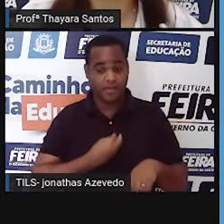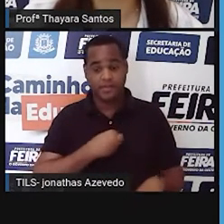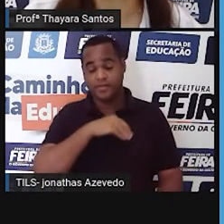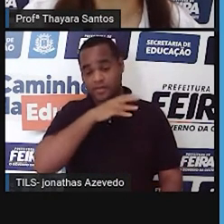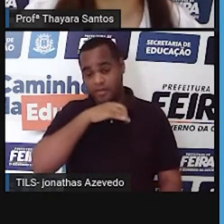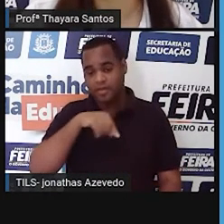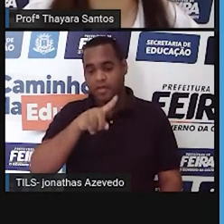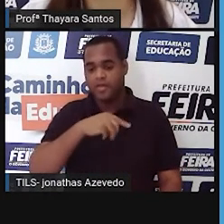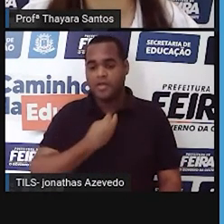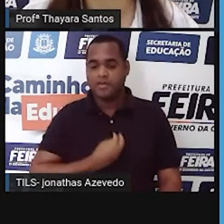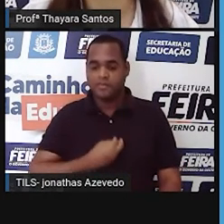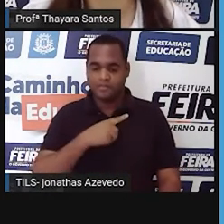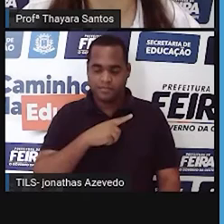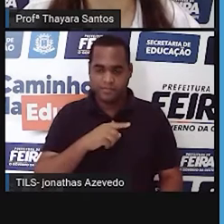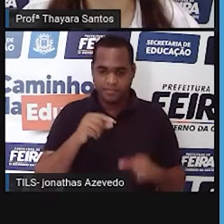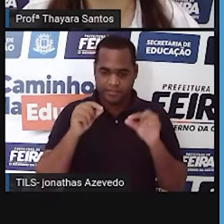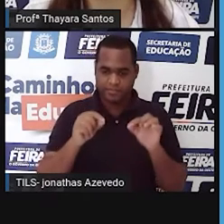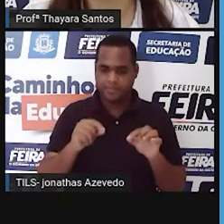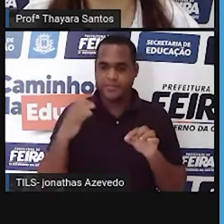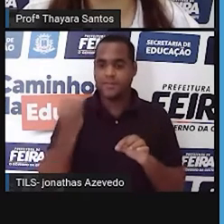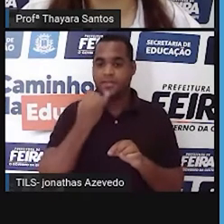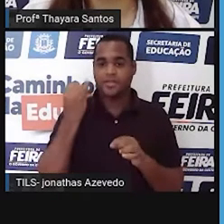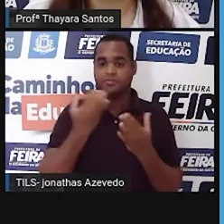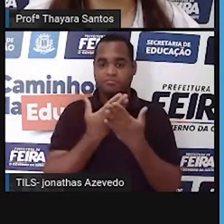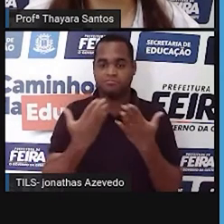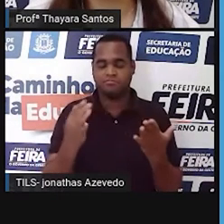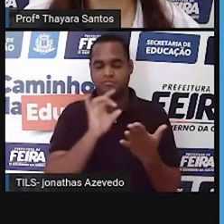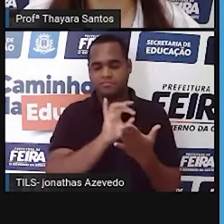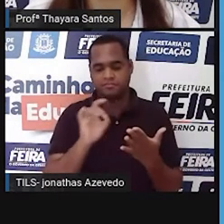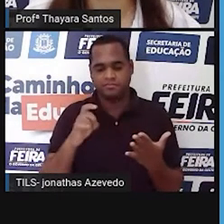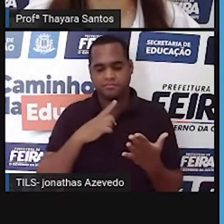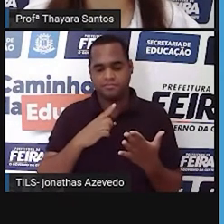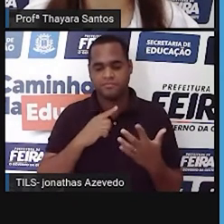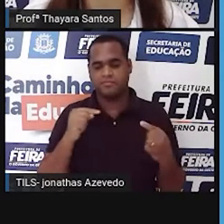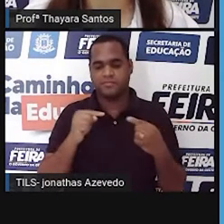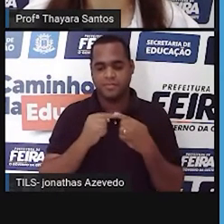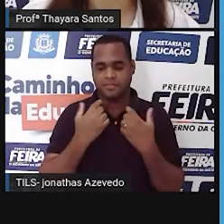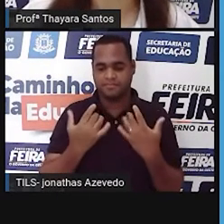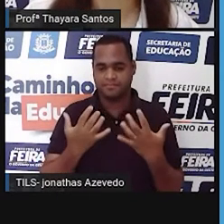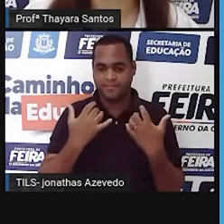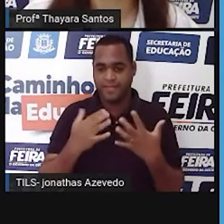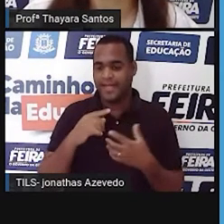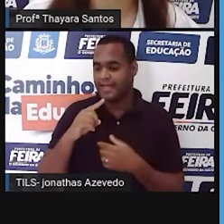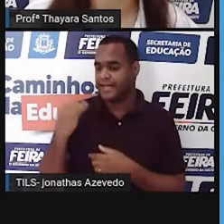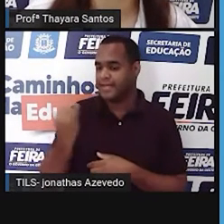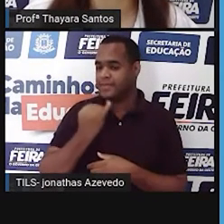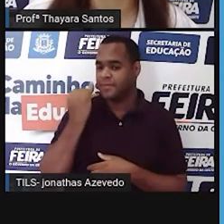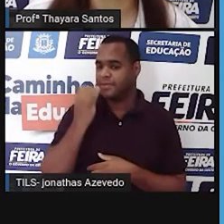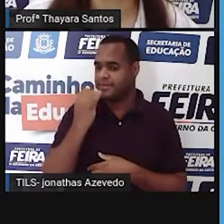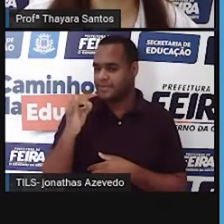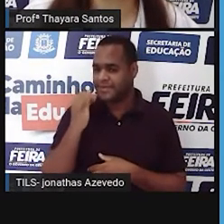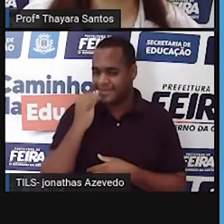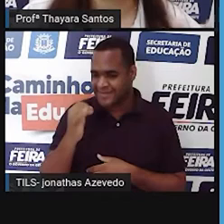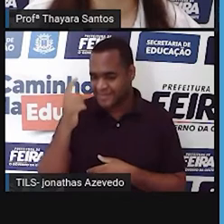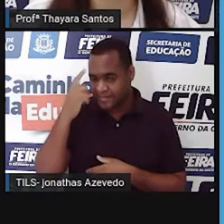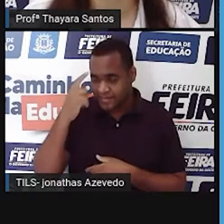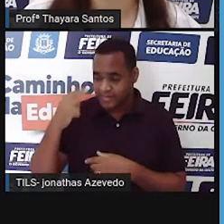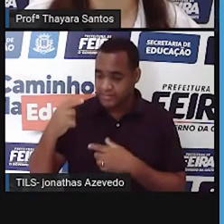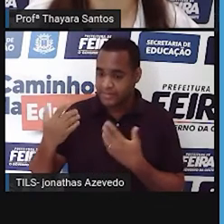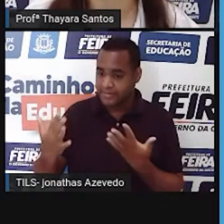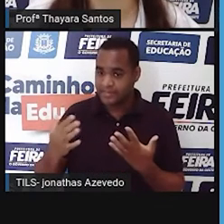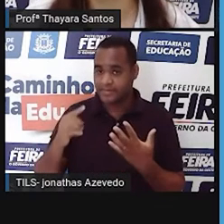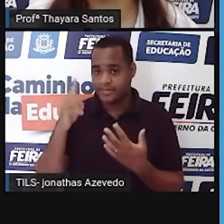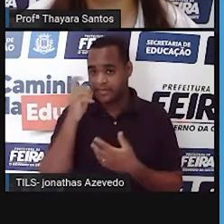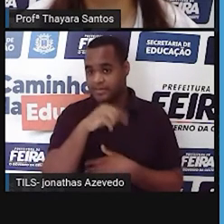garantir também a existência desse recurso que é tão importante para a gente, inclusive para a geração de energia, para evitar as crises que a gente está, a